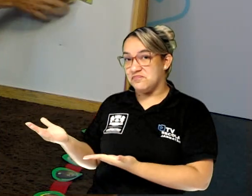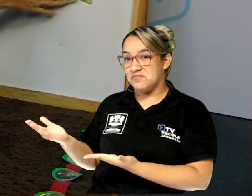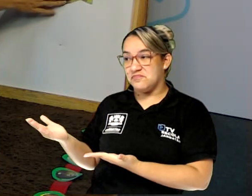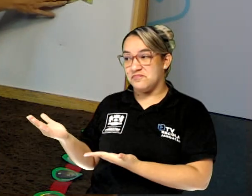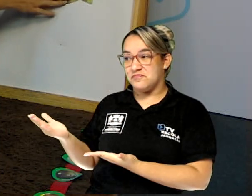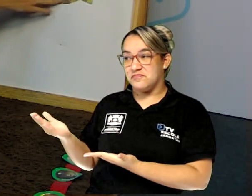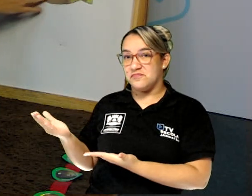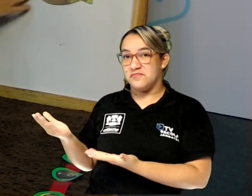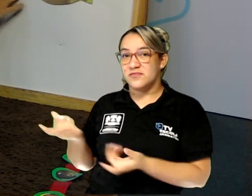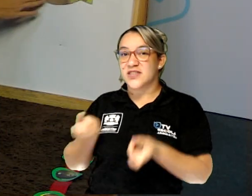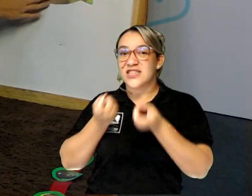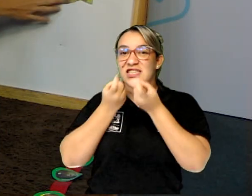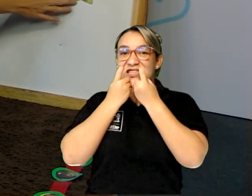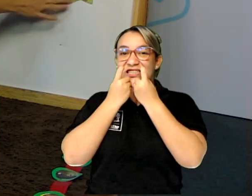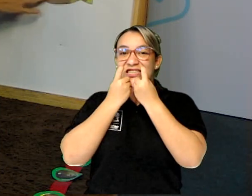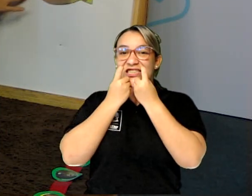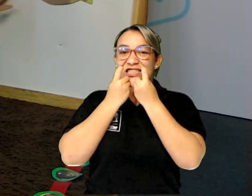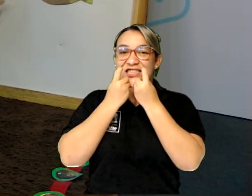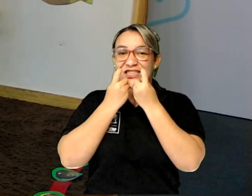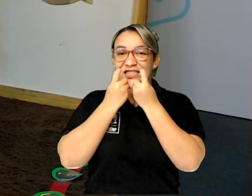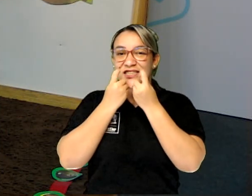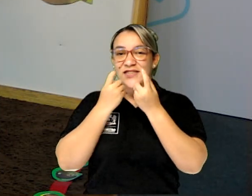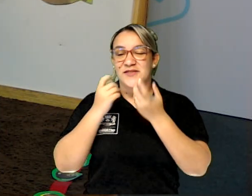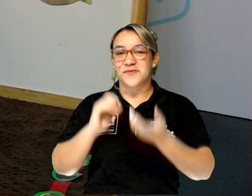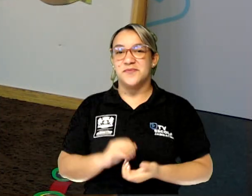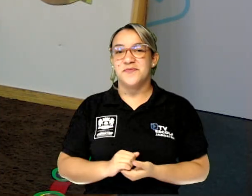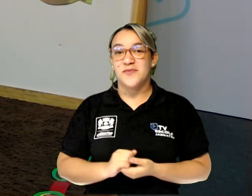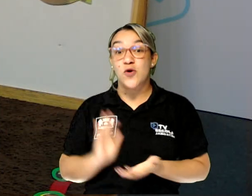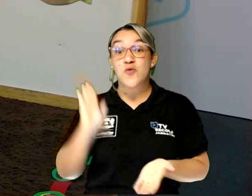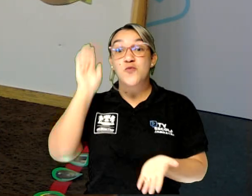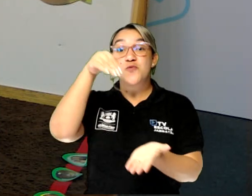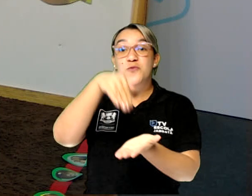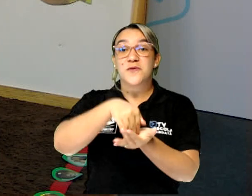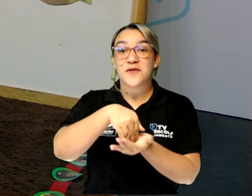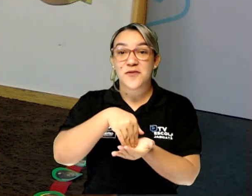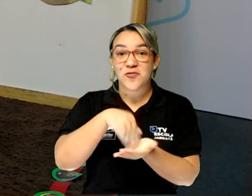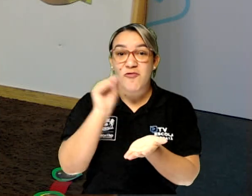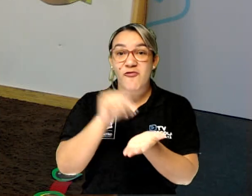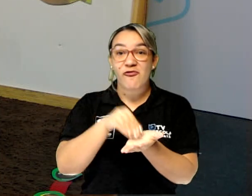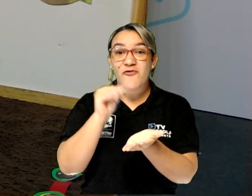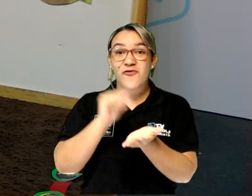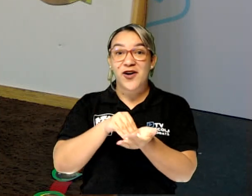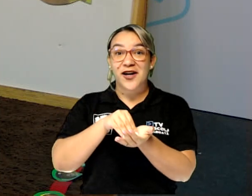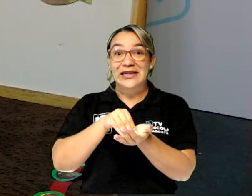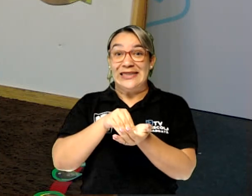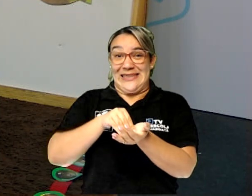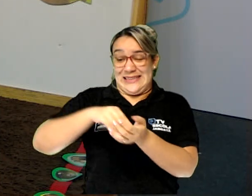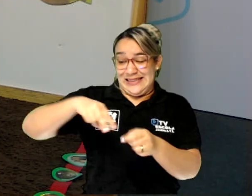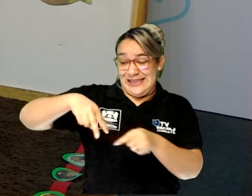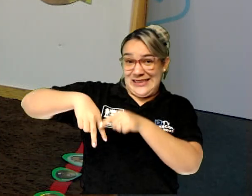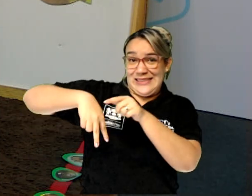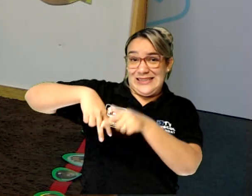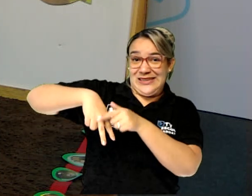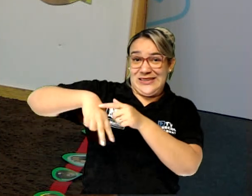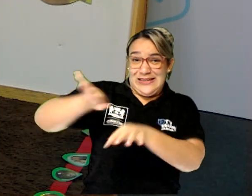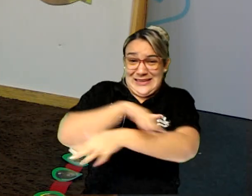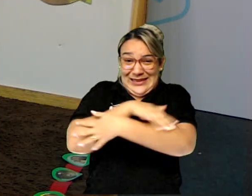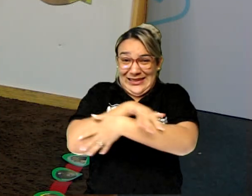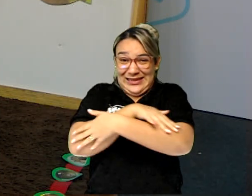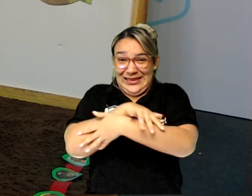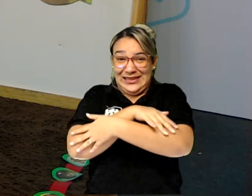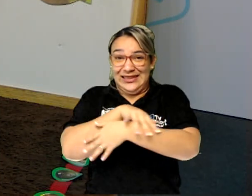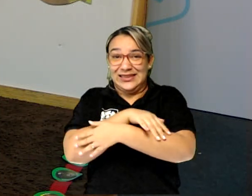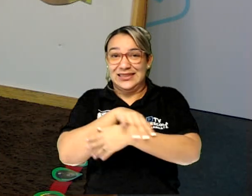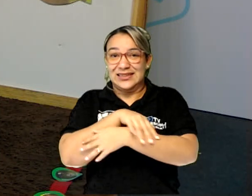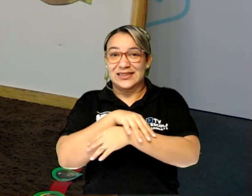dele, tomando forma. E, por último, as pernas cabeludas e ossudas,